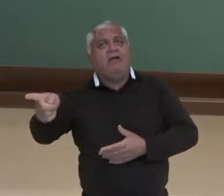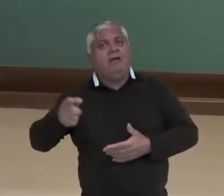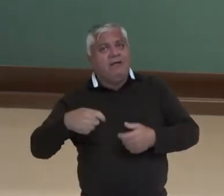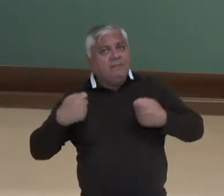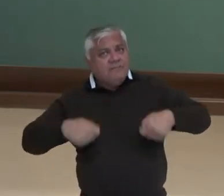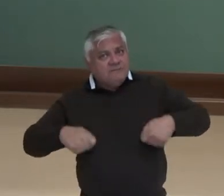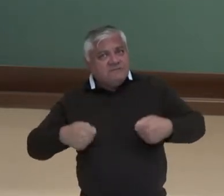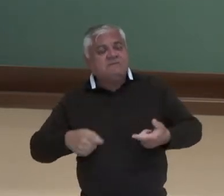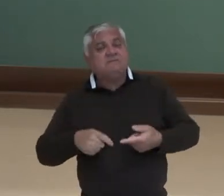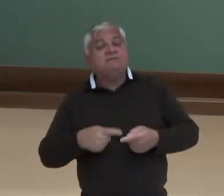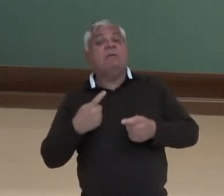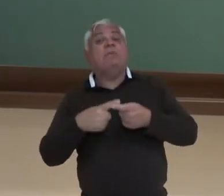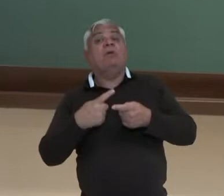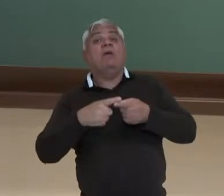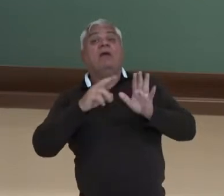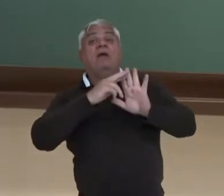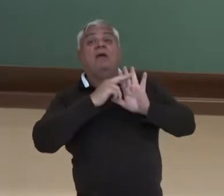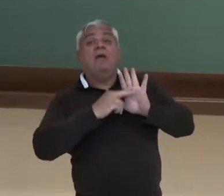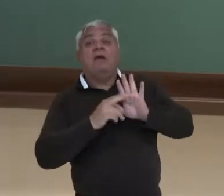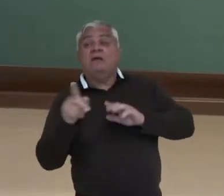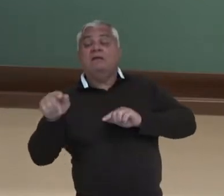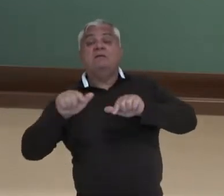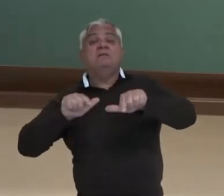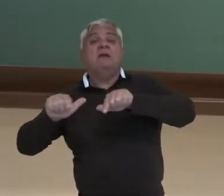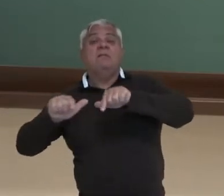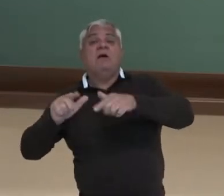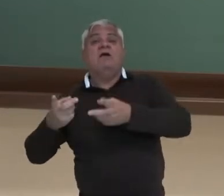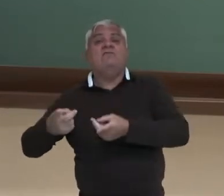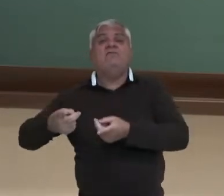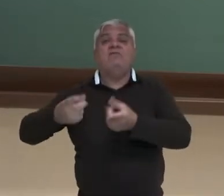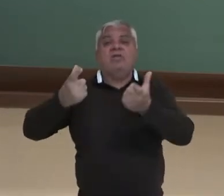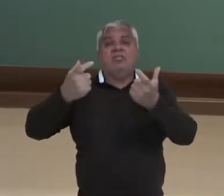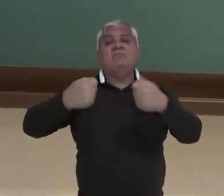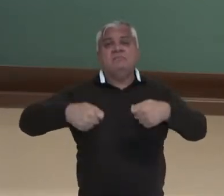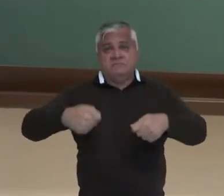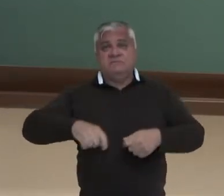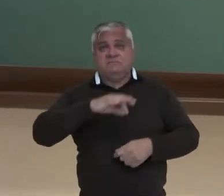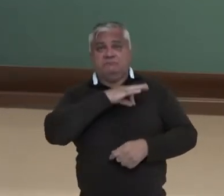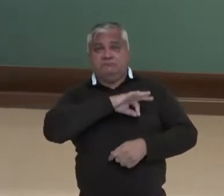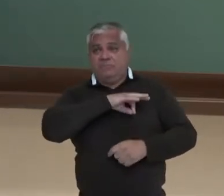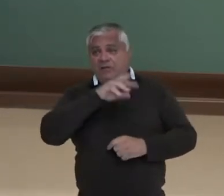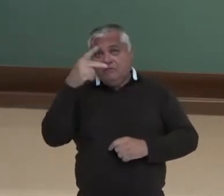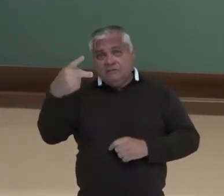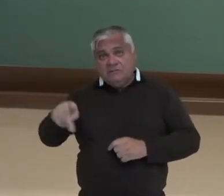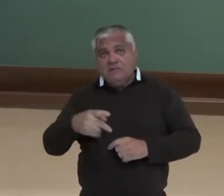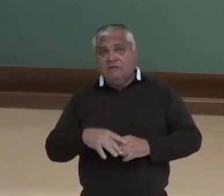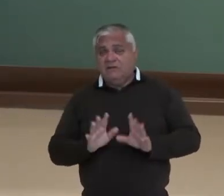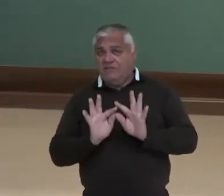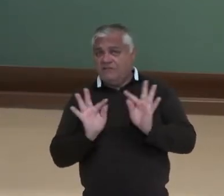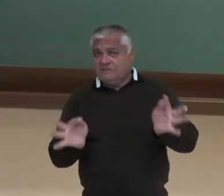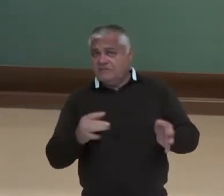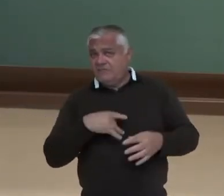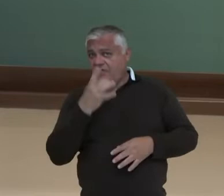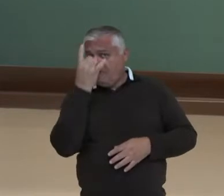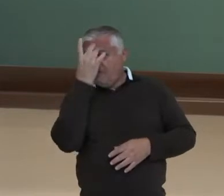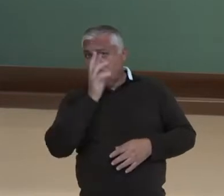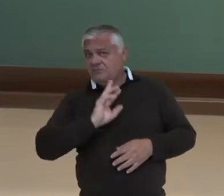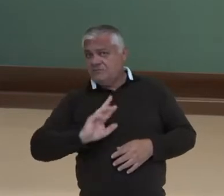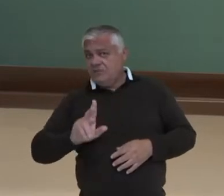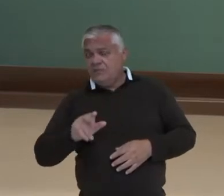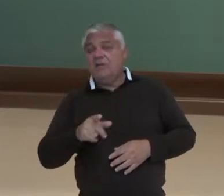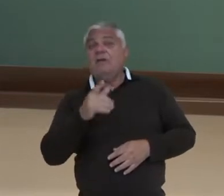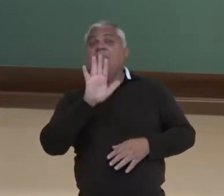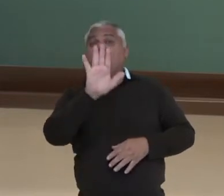né? Daquele trabalho, daquela venda para sobreviverem. Então, não é assim tão simples, né? Mas se não